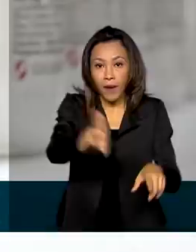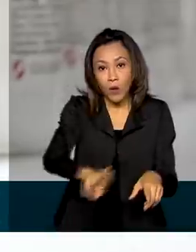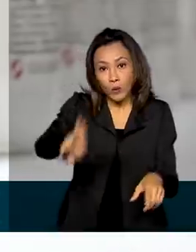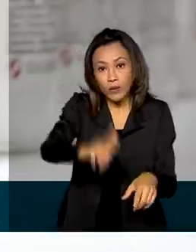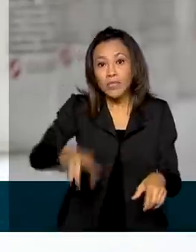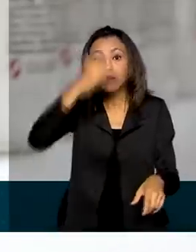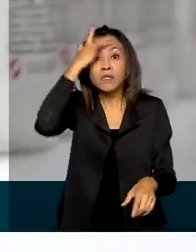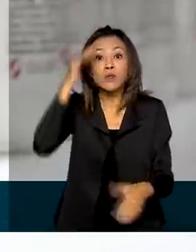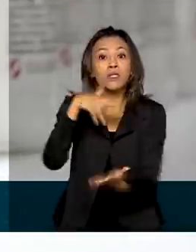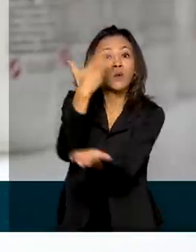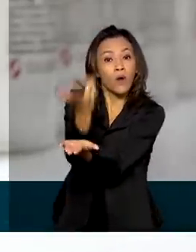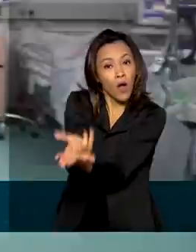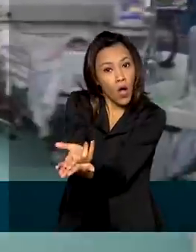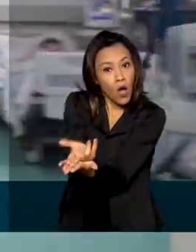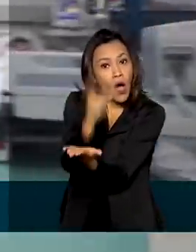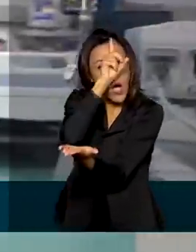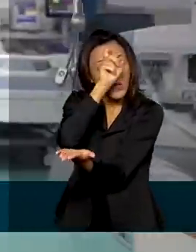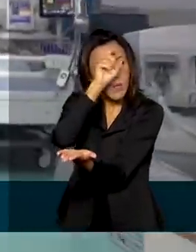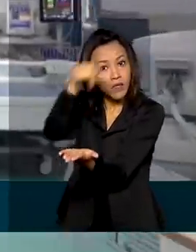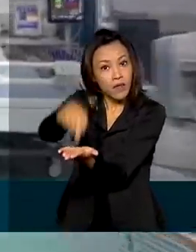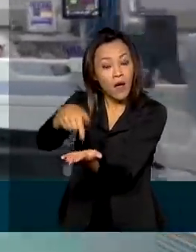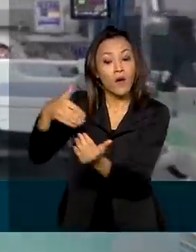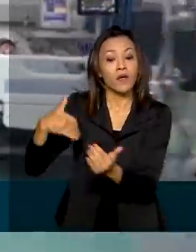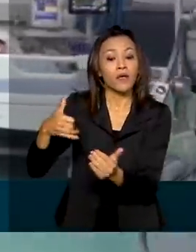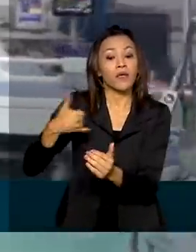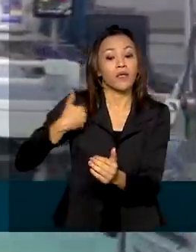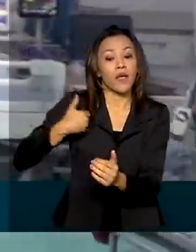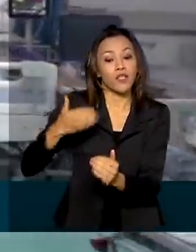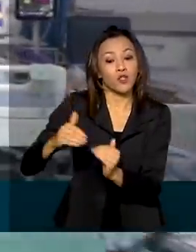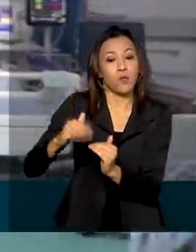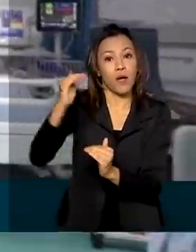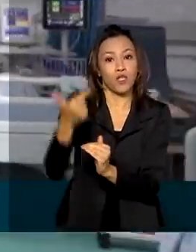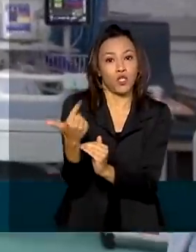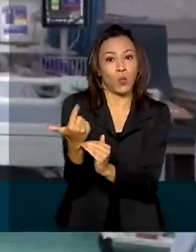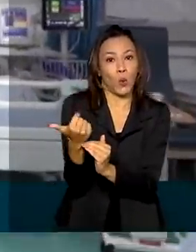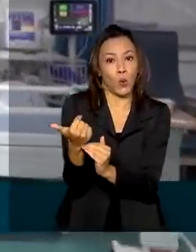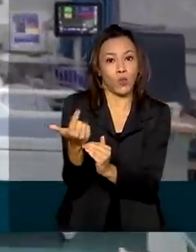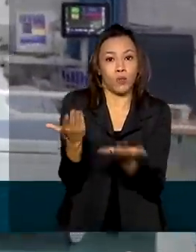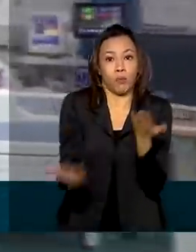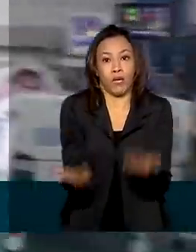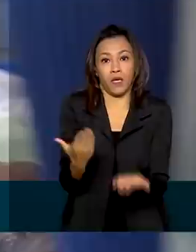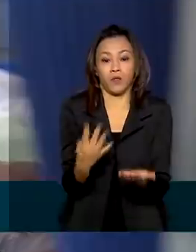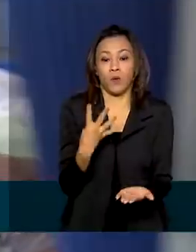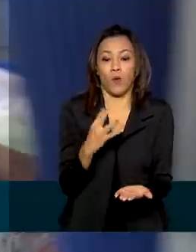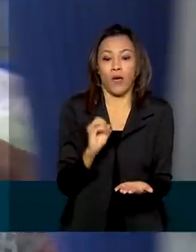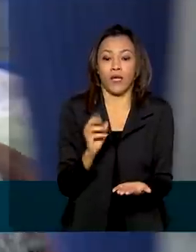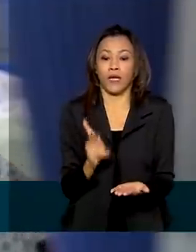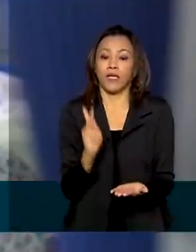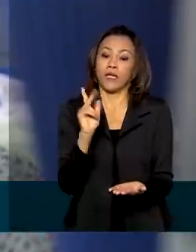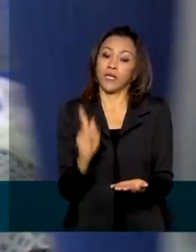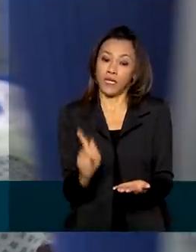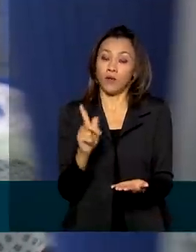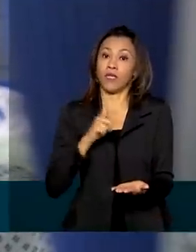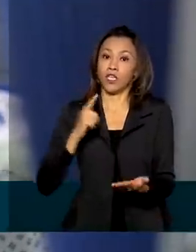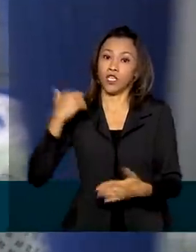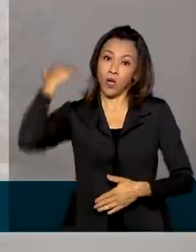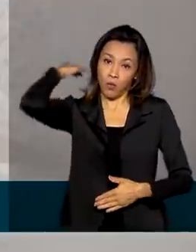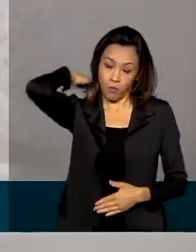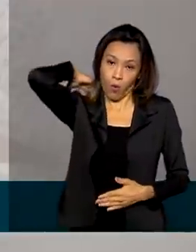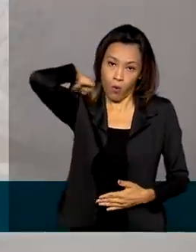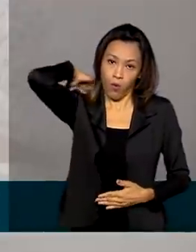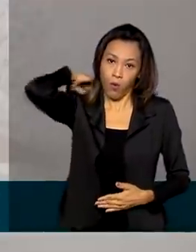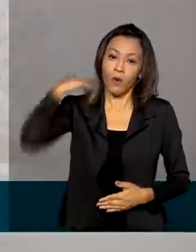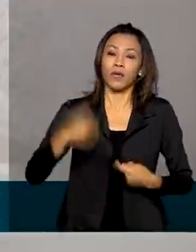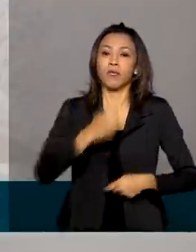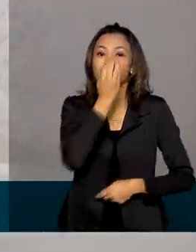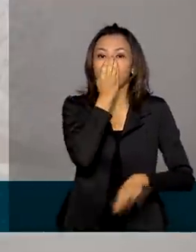hospitalizados. A indicação é para pessoas com mais de 12 anos e com pelo menos 40 quilos de peso que estejam com pneumonia e precisam